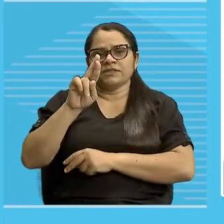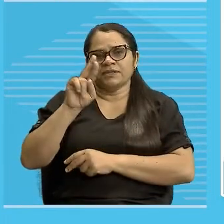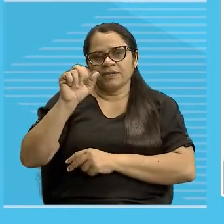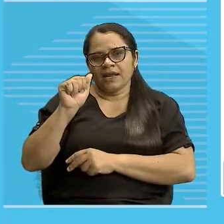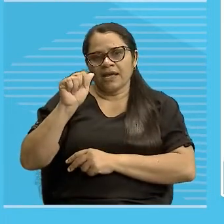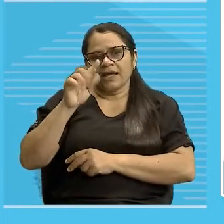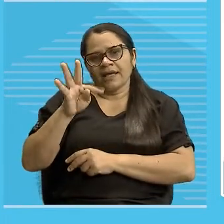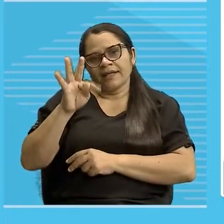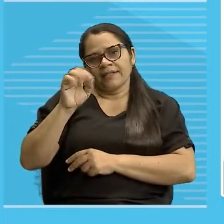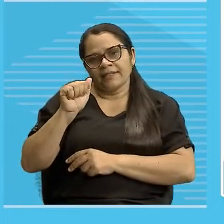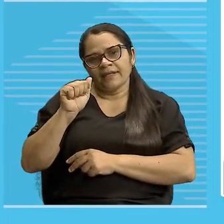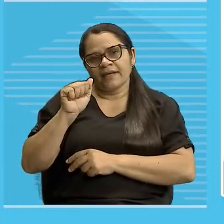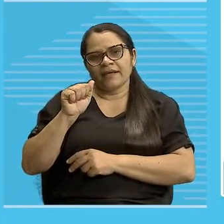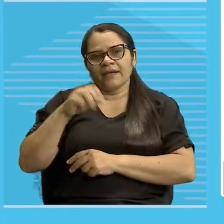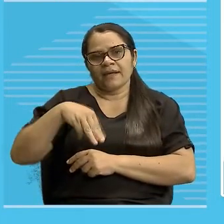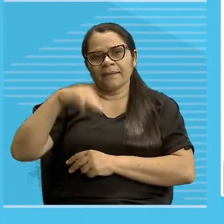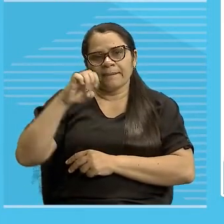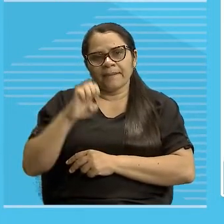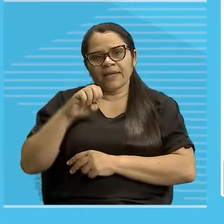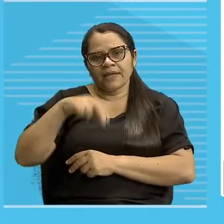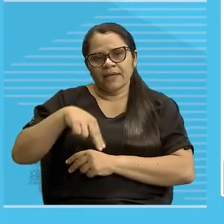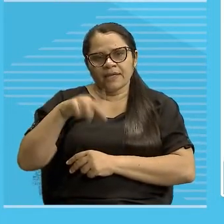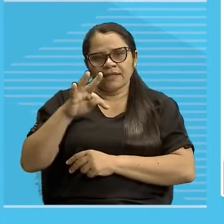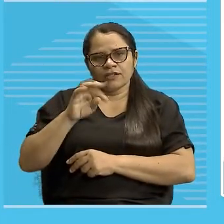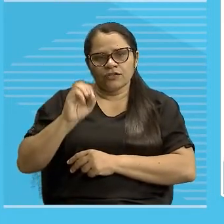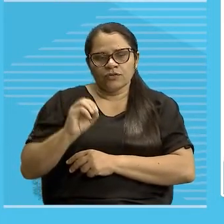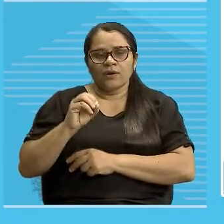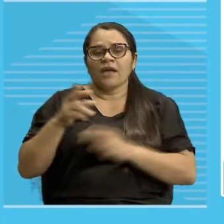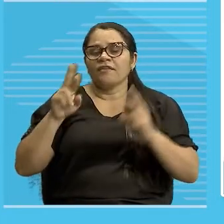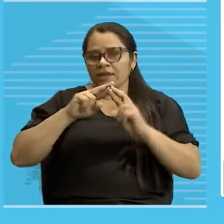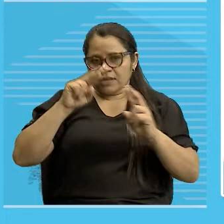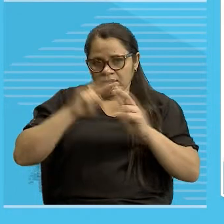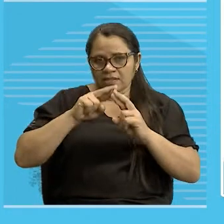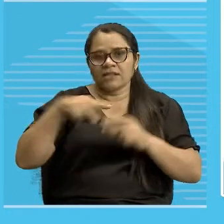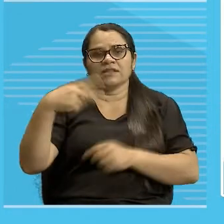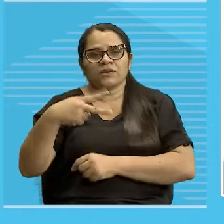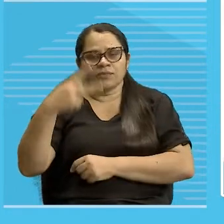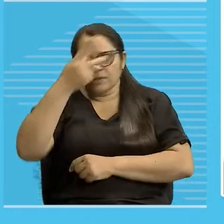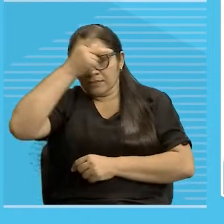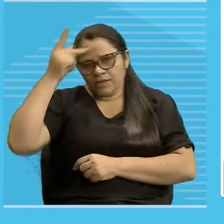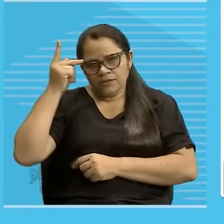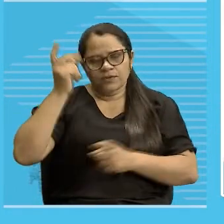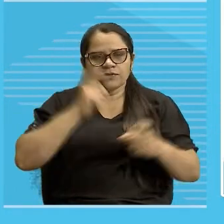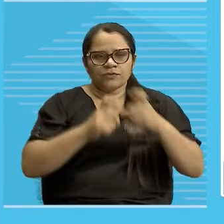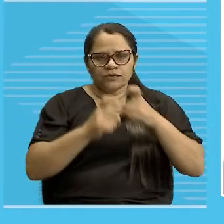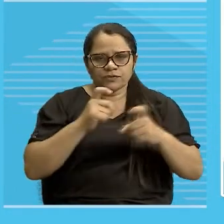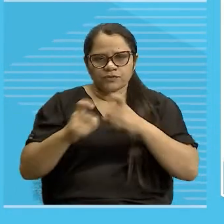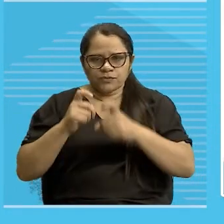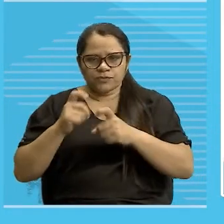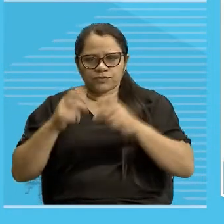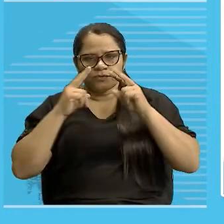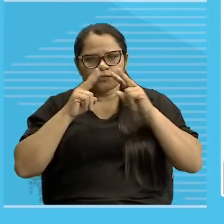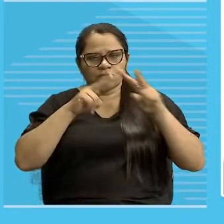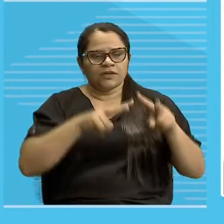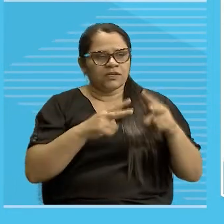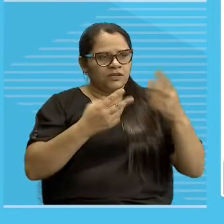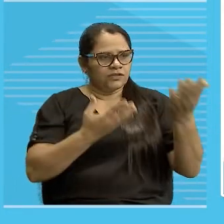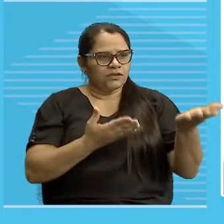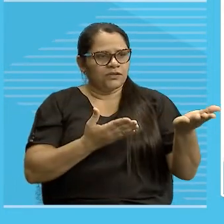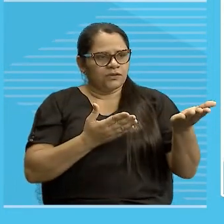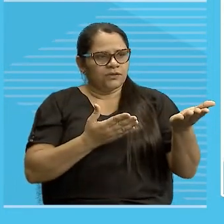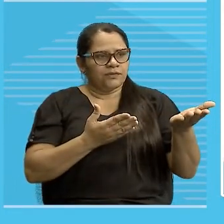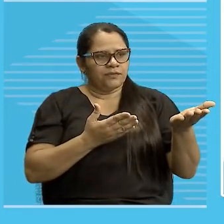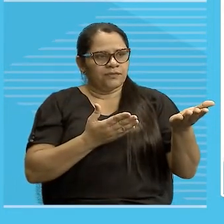segunda pessoa do discurso, tanto é que ele é um pronome de segunda pessoa, está vendo, bebê?